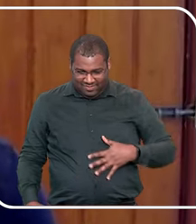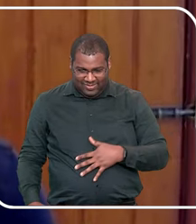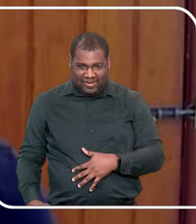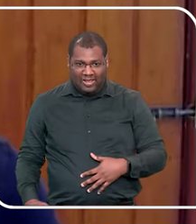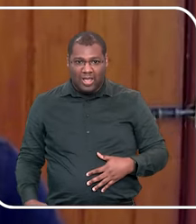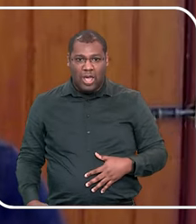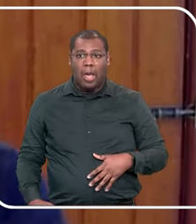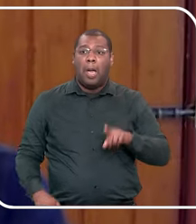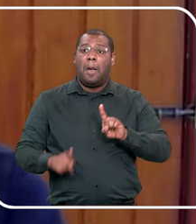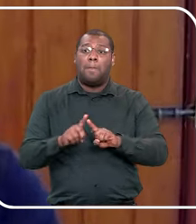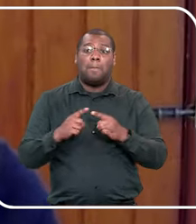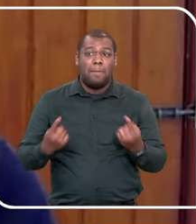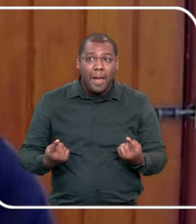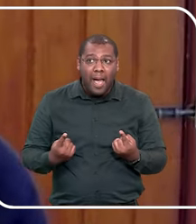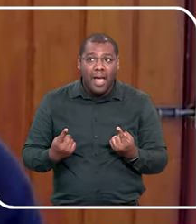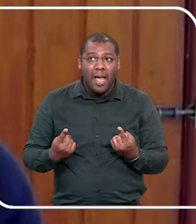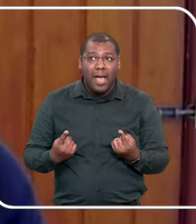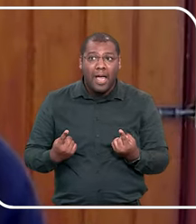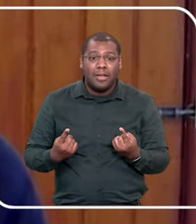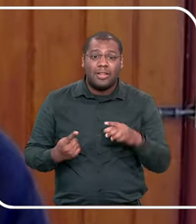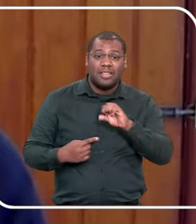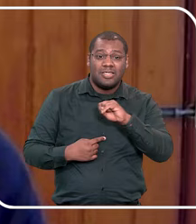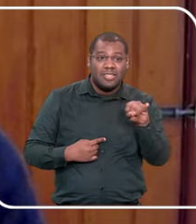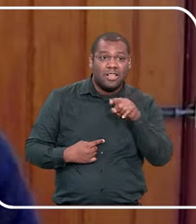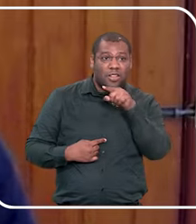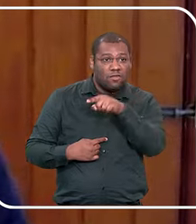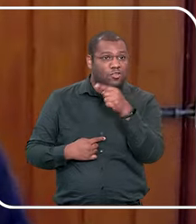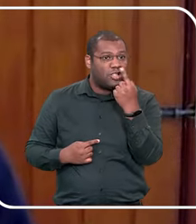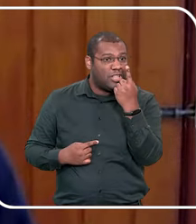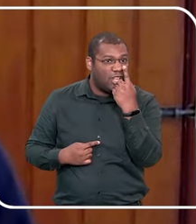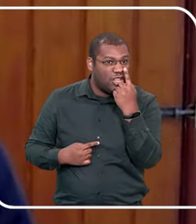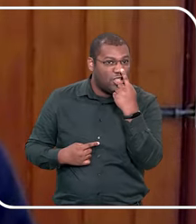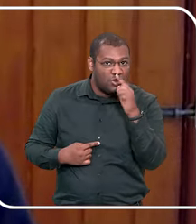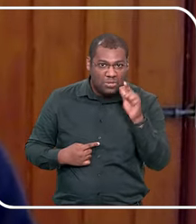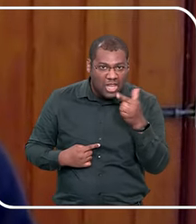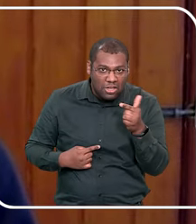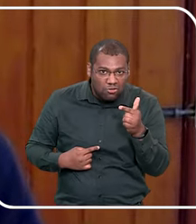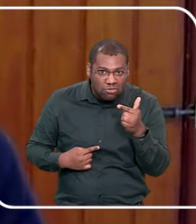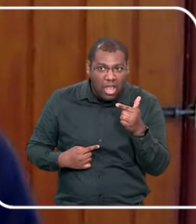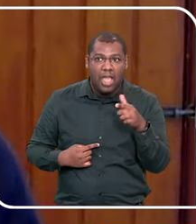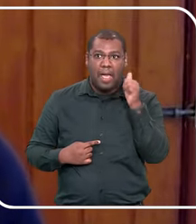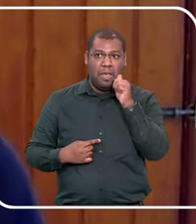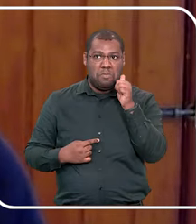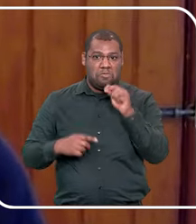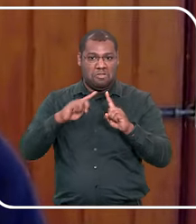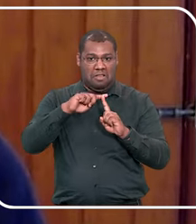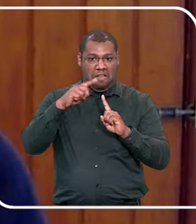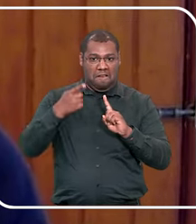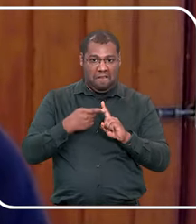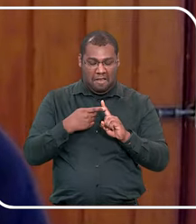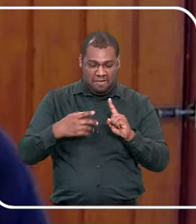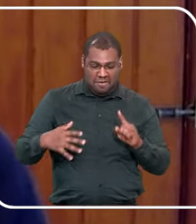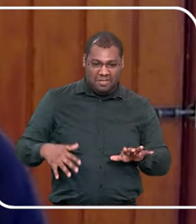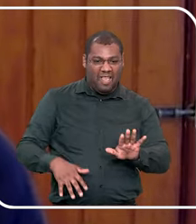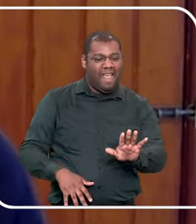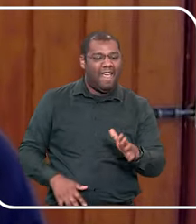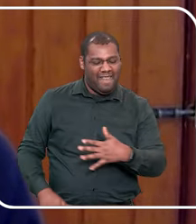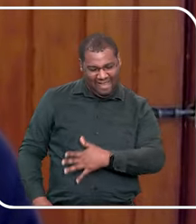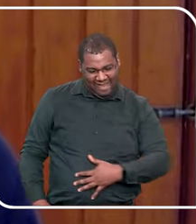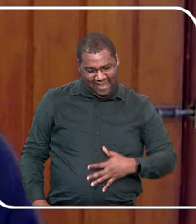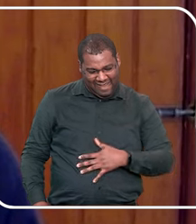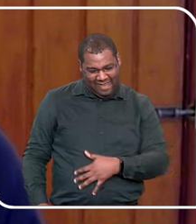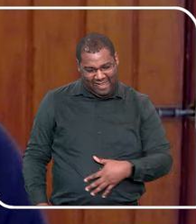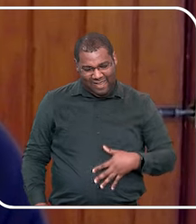oferecer, não põe a mão na barriga de uma grávida, não é só porque ela tem uma criança ali dentro, porque você não chega na sua